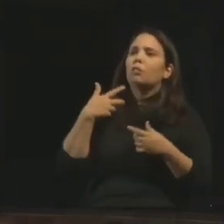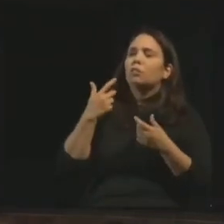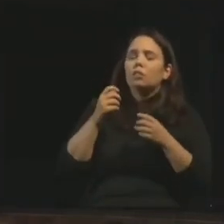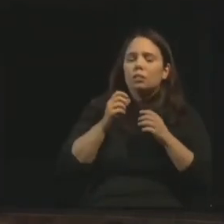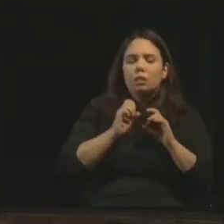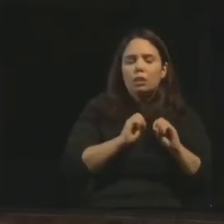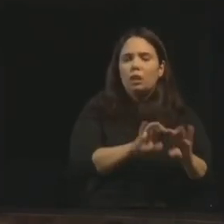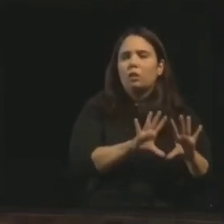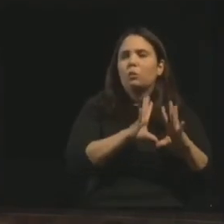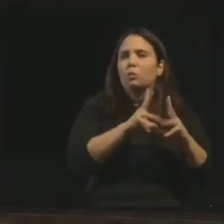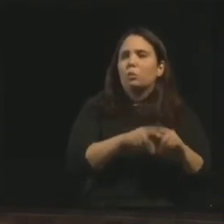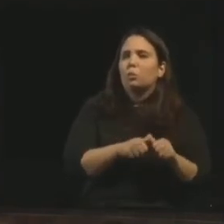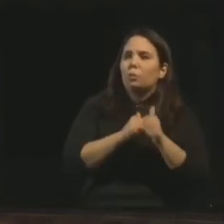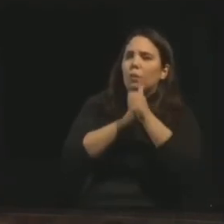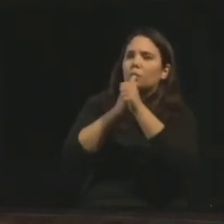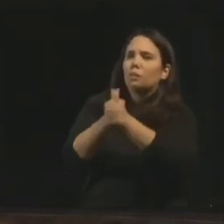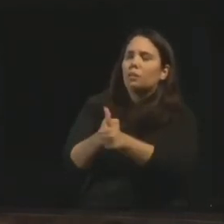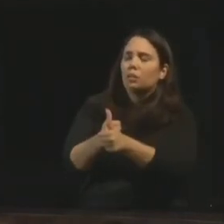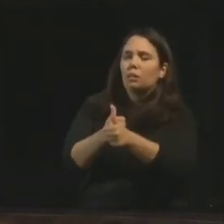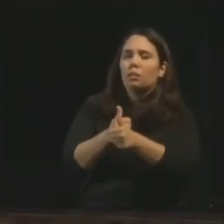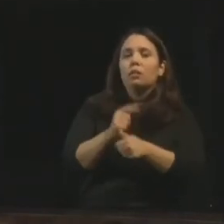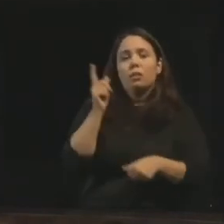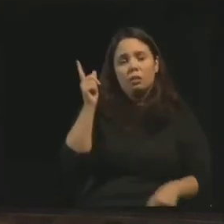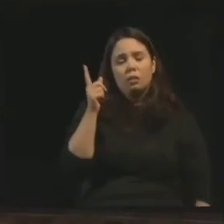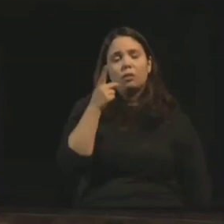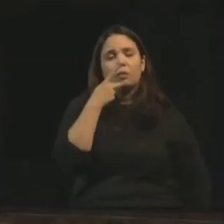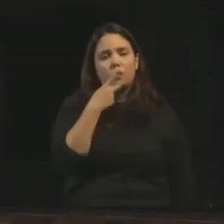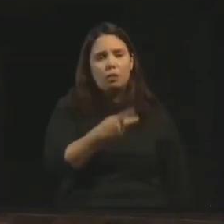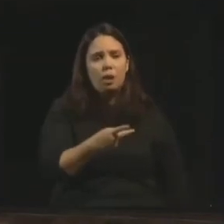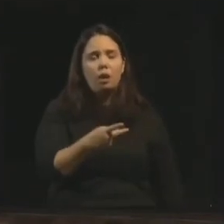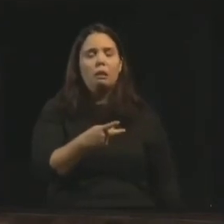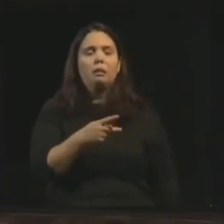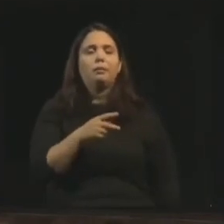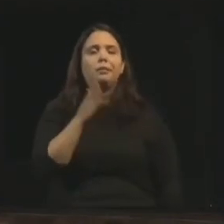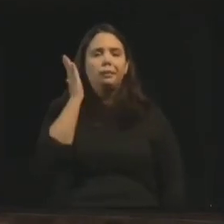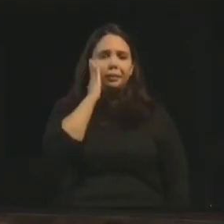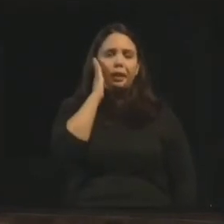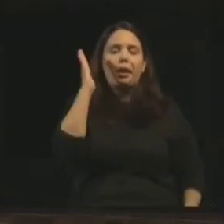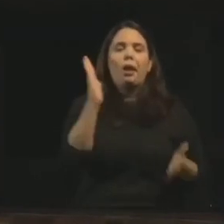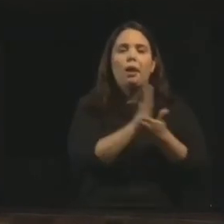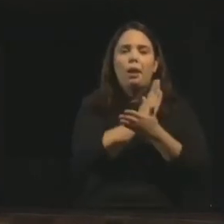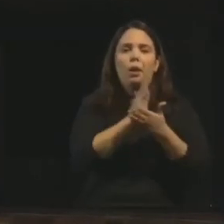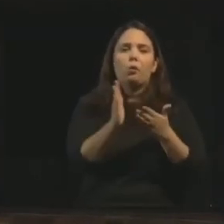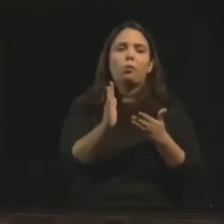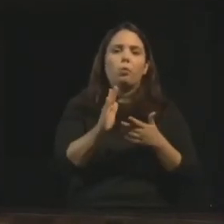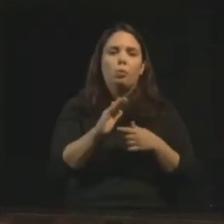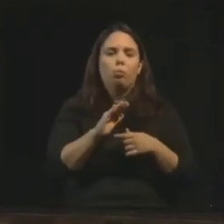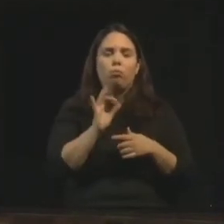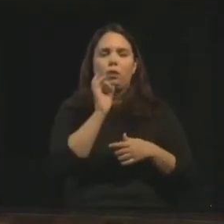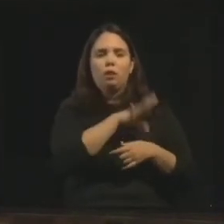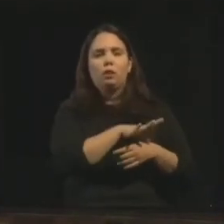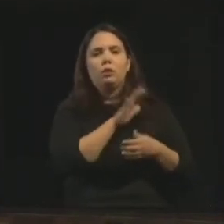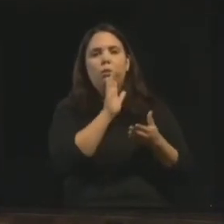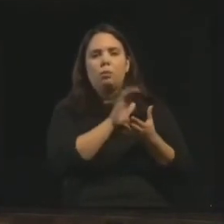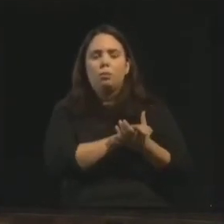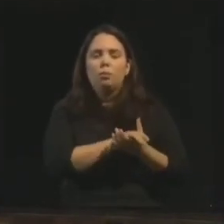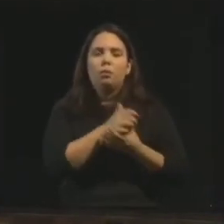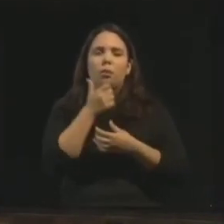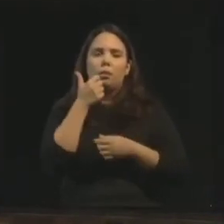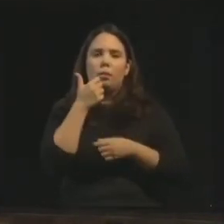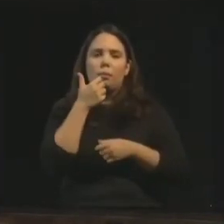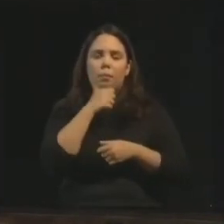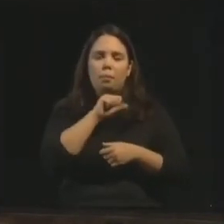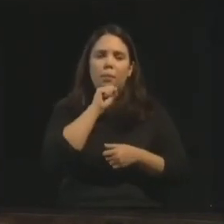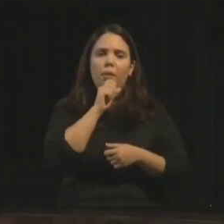Ele vai dizer, em verdade, vos digo, que ninguém há que tenha deixado casa ou irmãs ou mãe ou pai ou filhos ou campos por amor